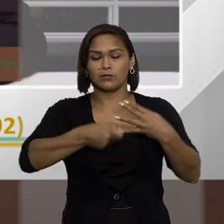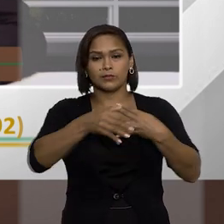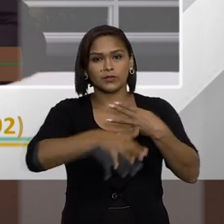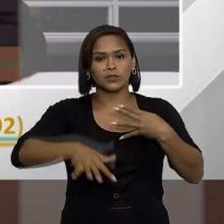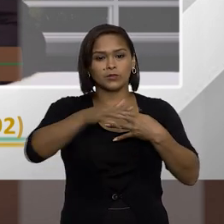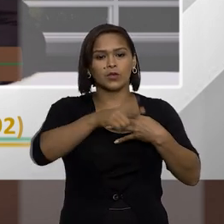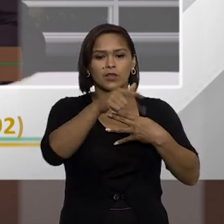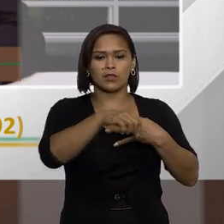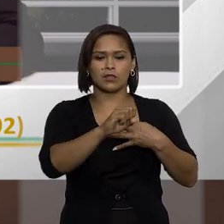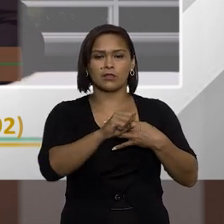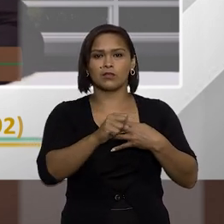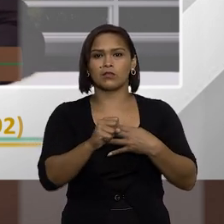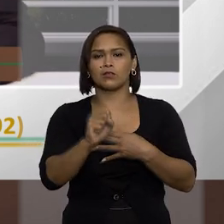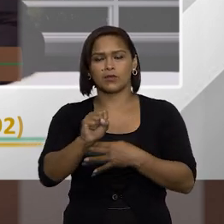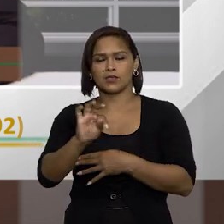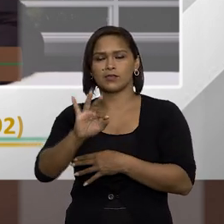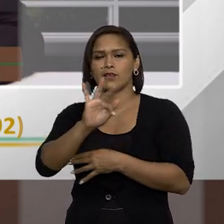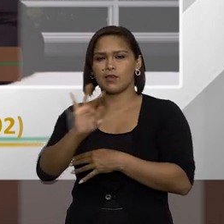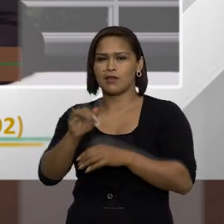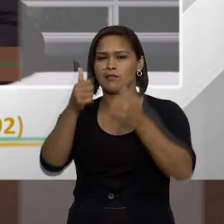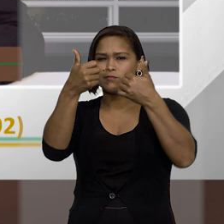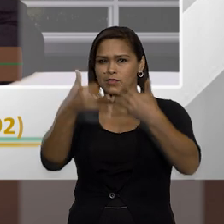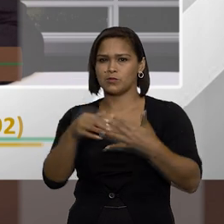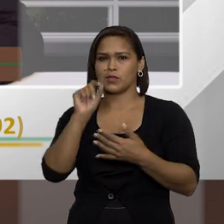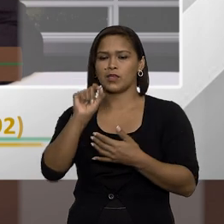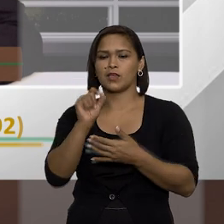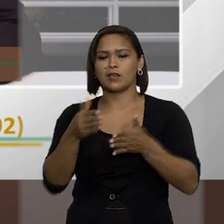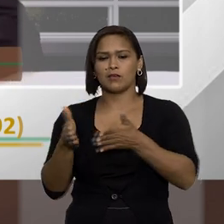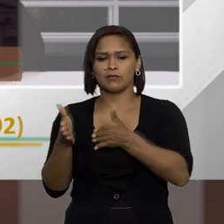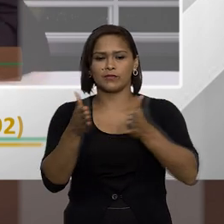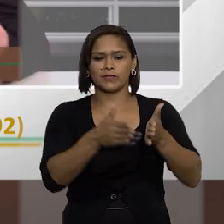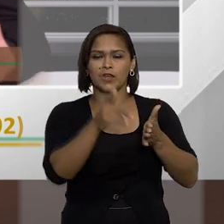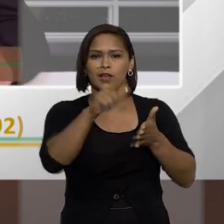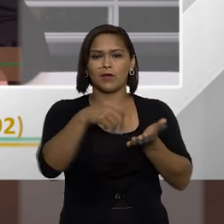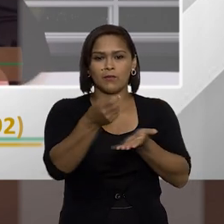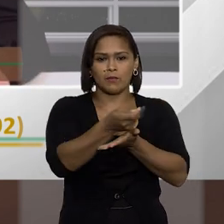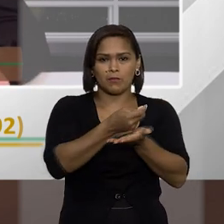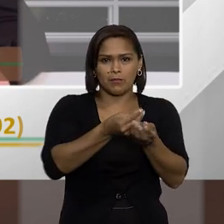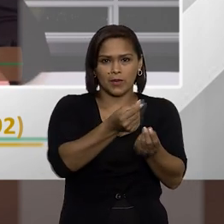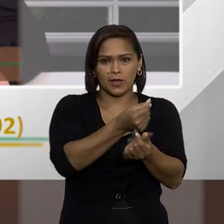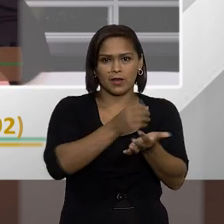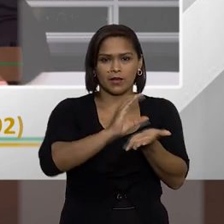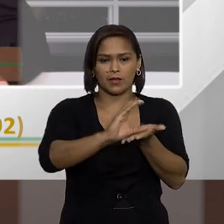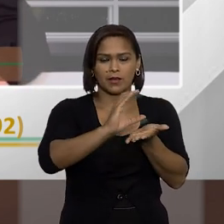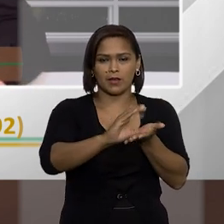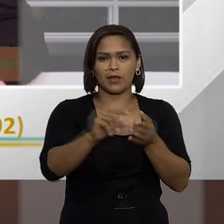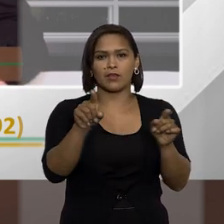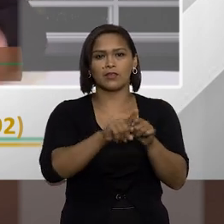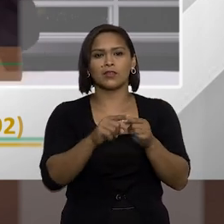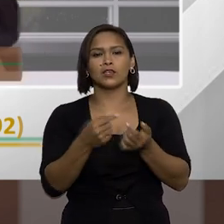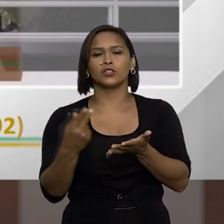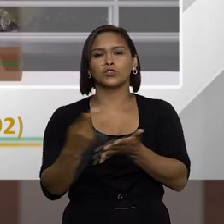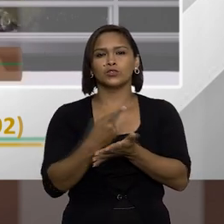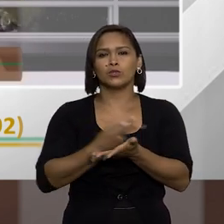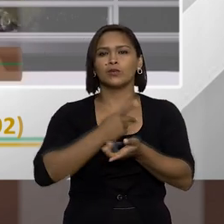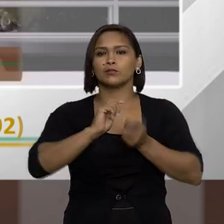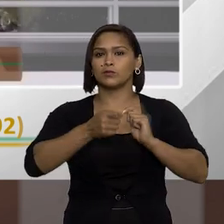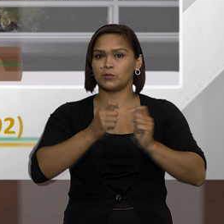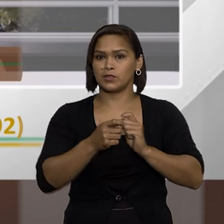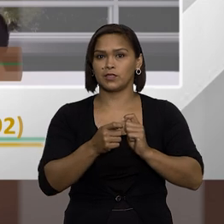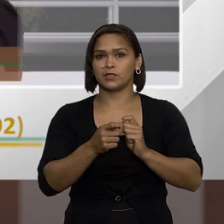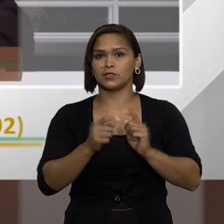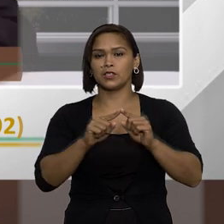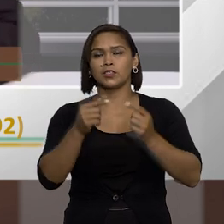jurisprudência do STJ vem desculpa do STF vem é no sentido da ação de ressarcimento decorrente de um ato de